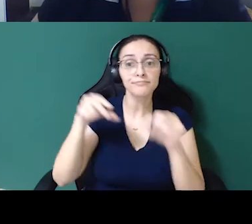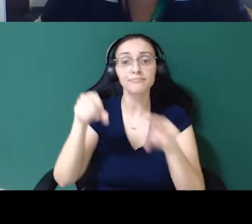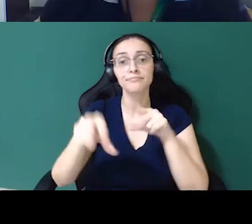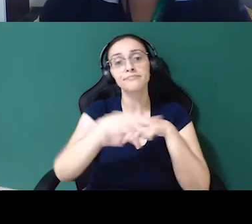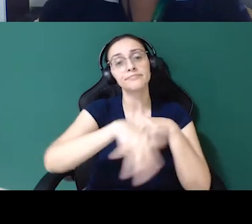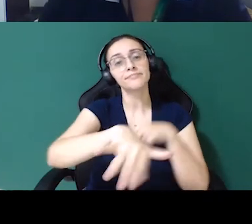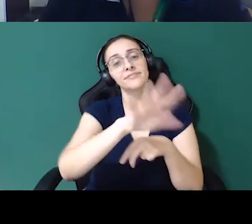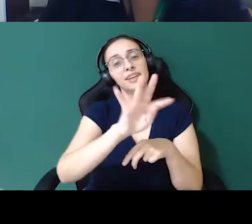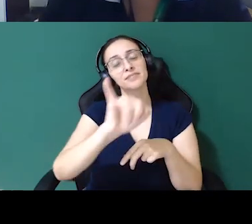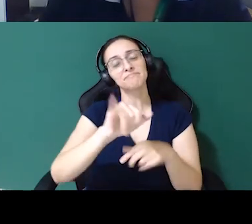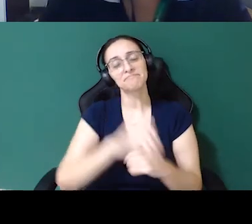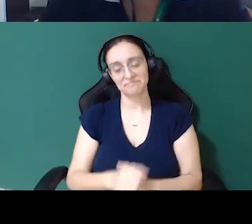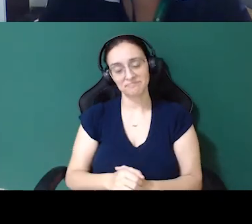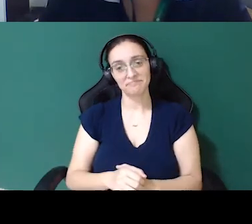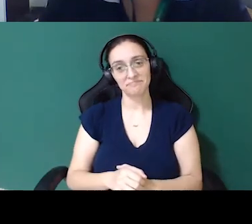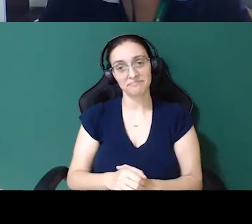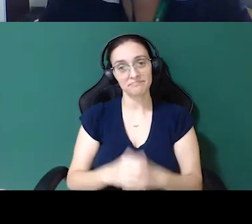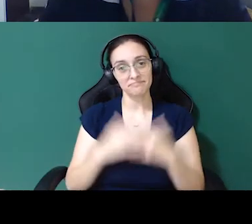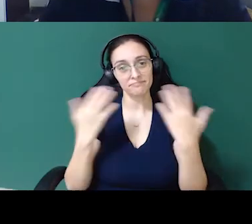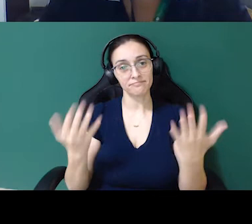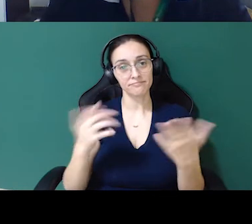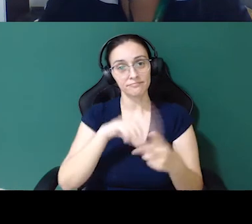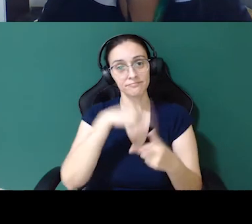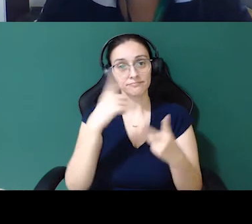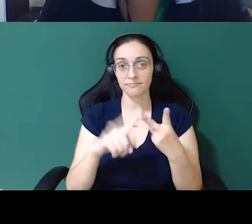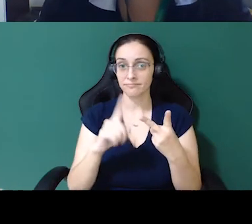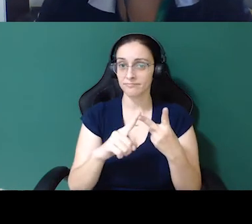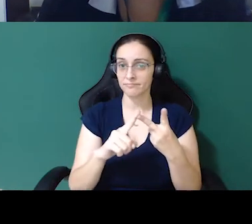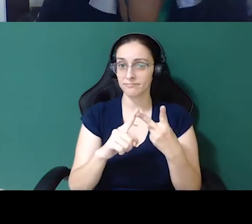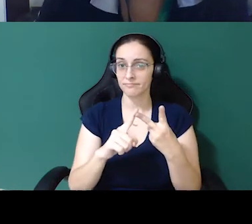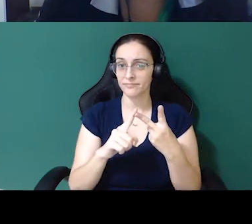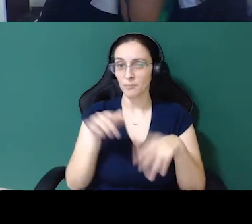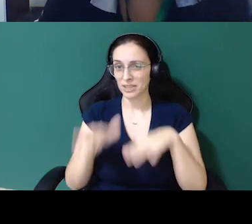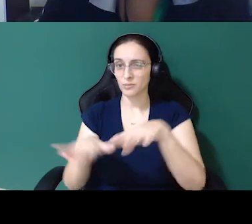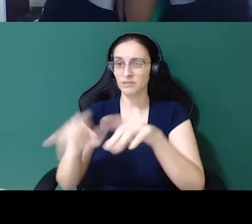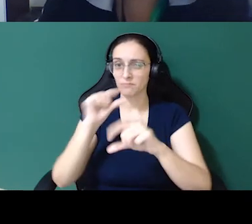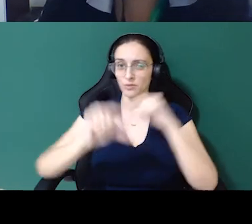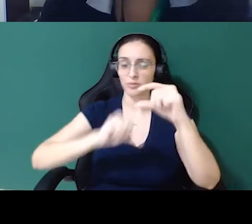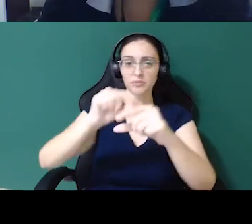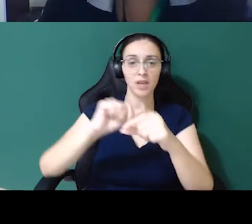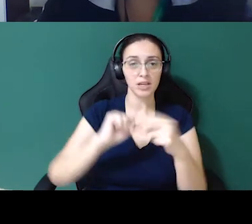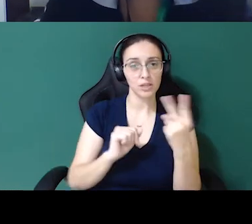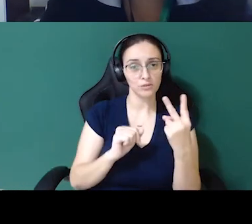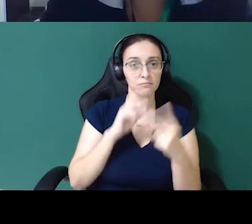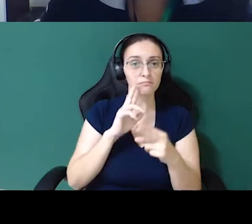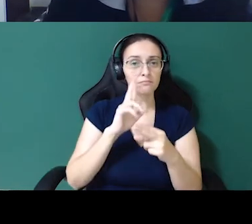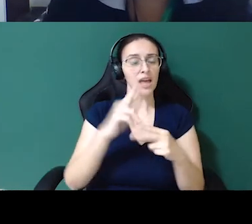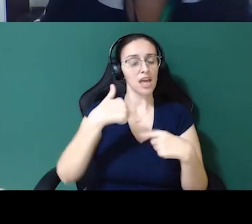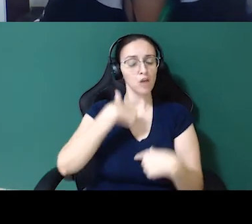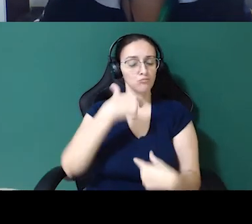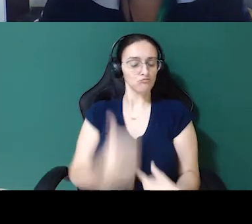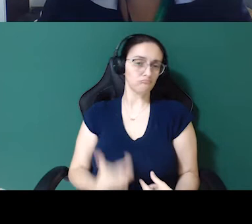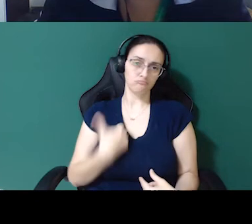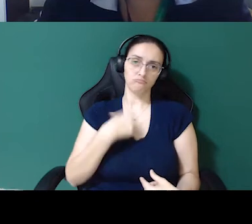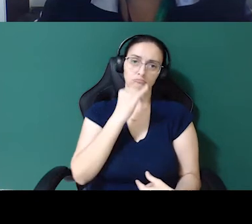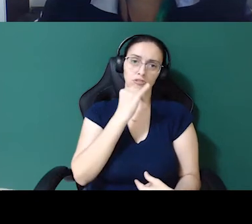mercado. E o segundo passo é a segunda resposta. Estou na TI, para